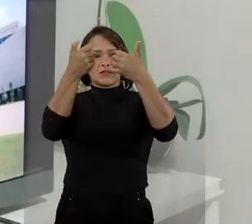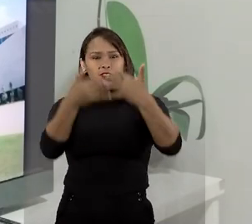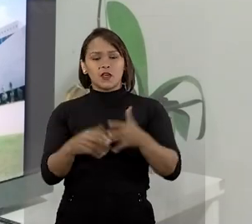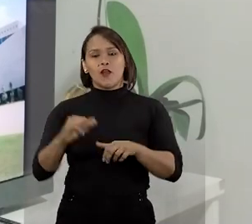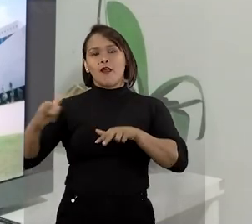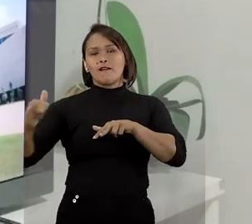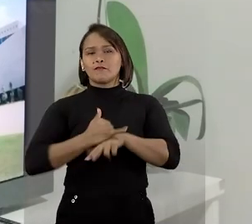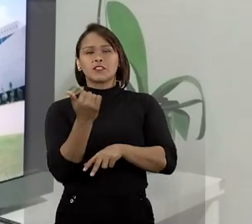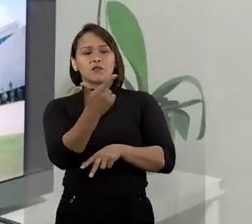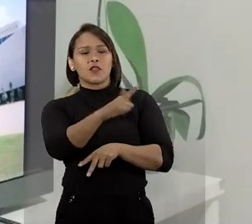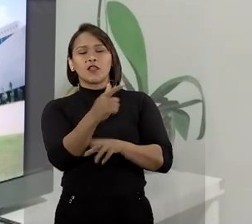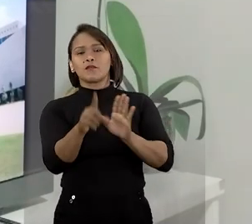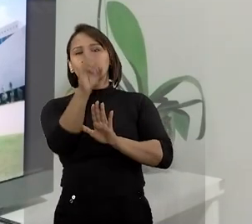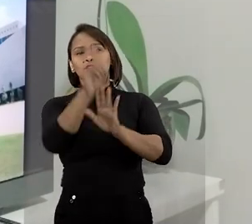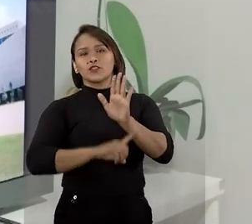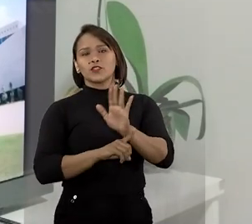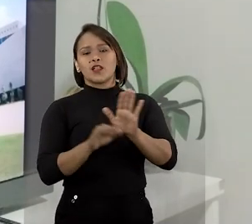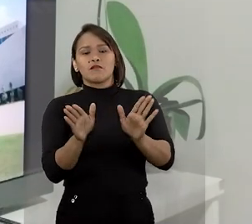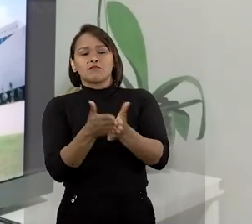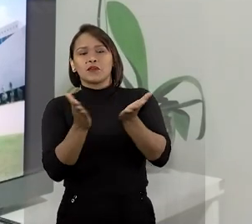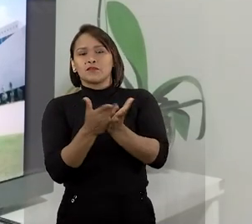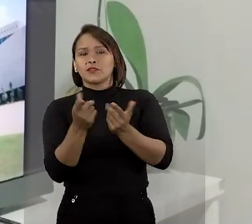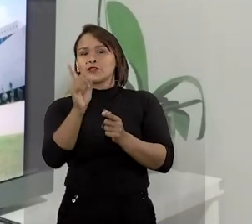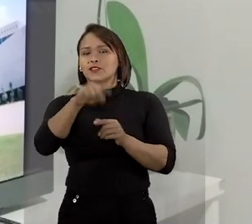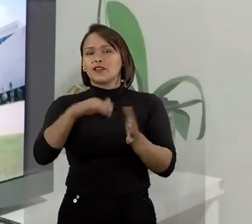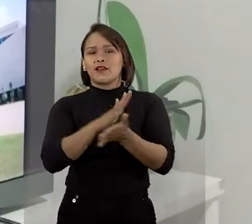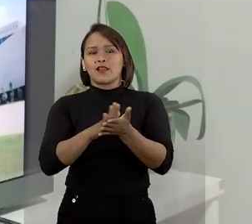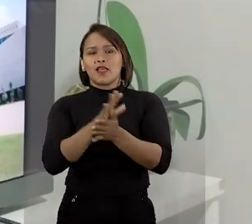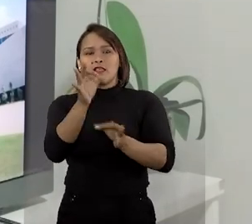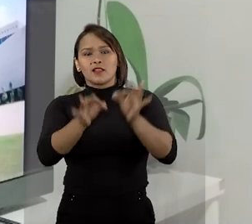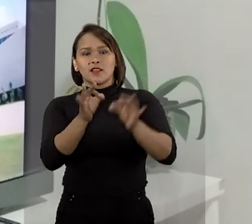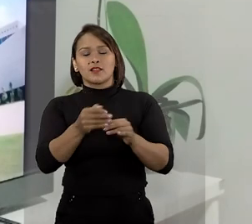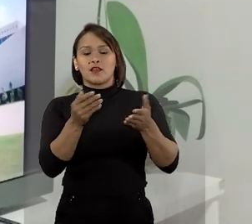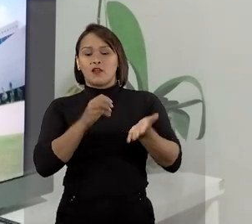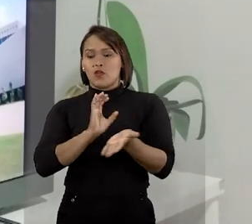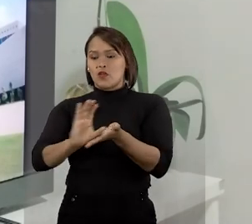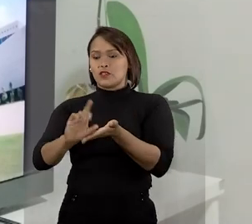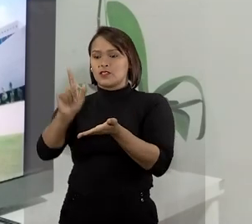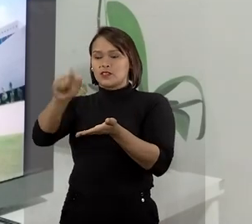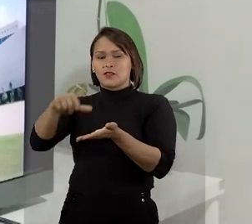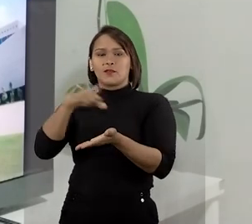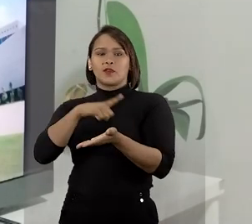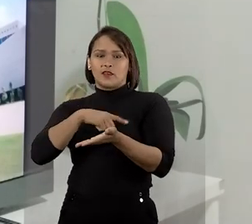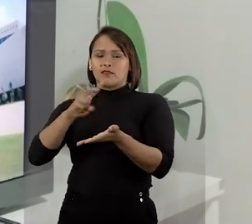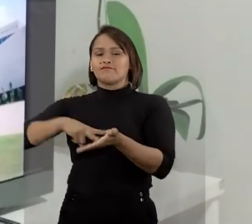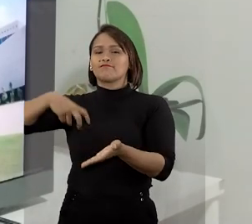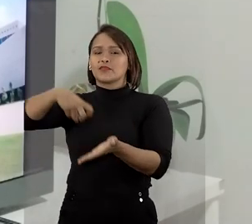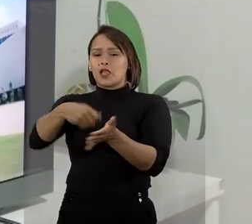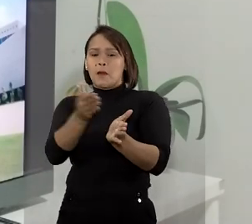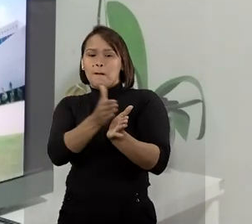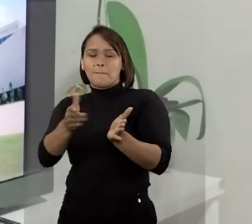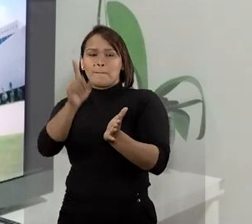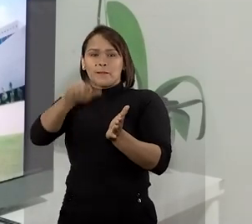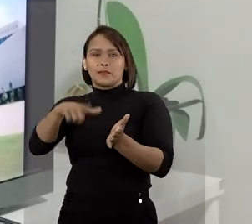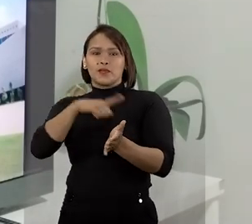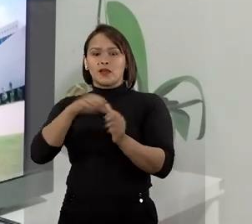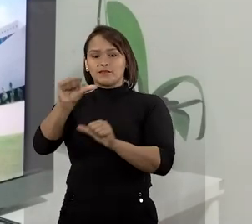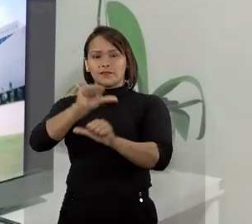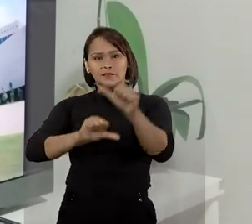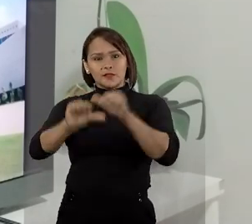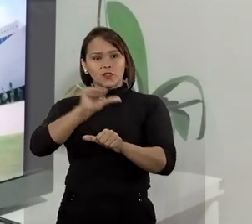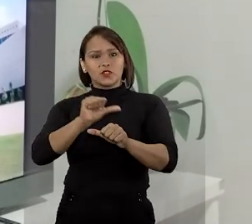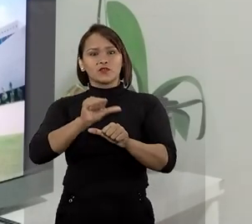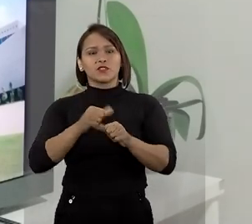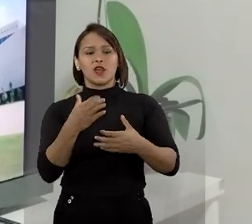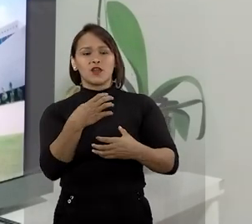empresa alegou que a vítima não teria mais direito à gratuidade de justiça, pois recebeu parte das quantias previstas na sentença, o que teria